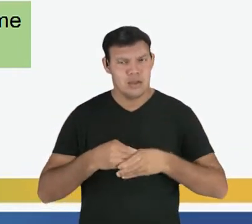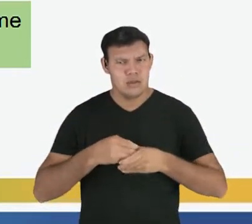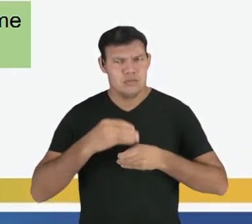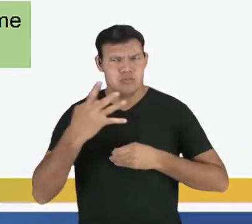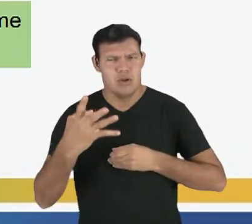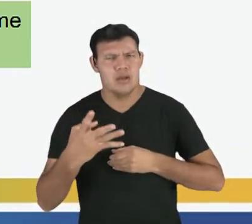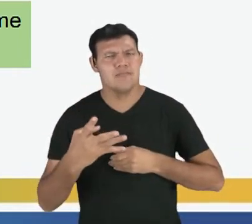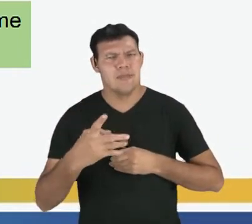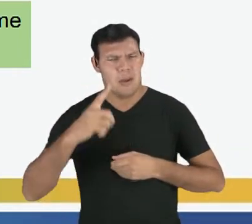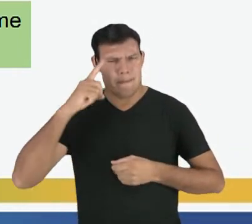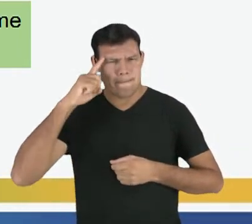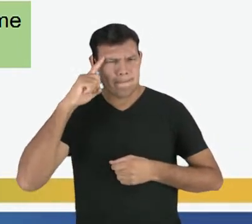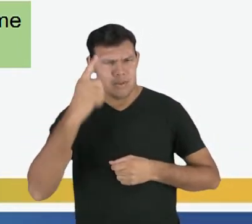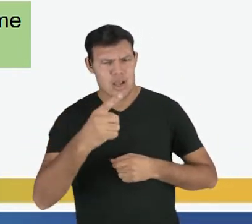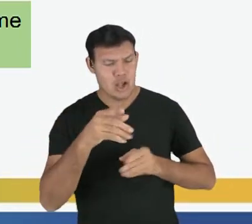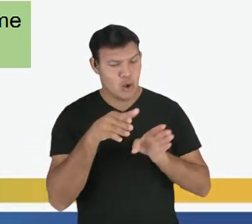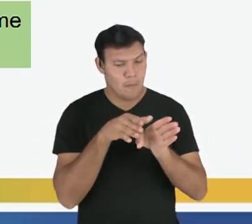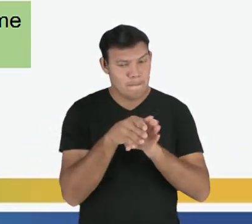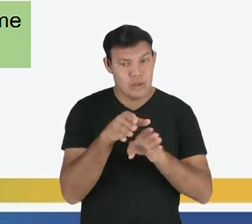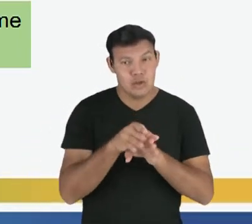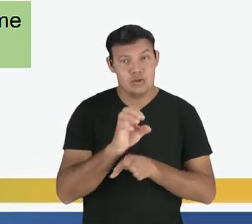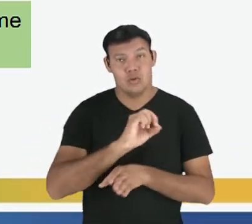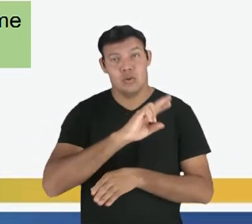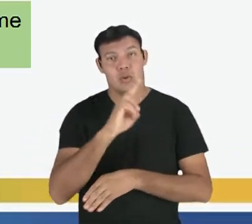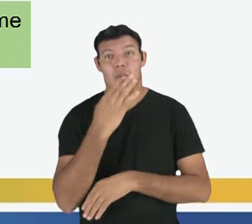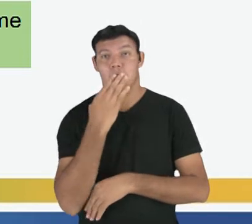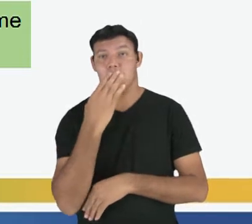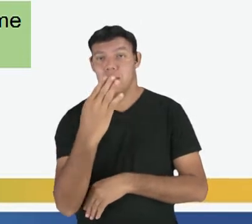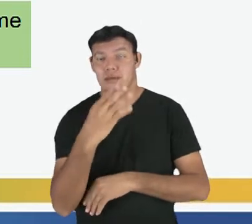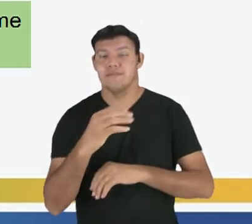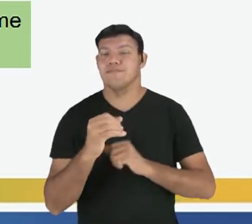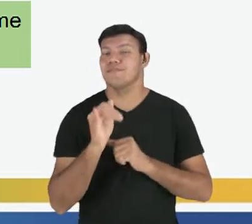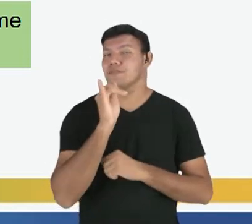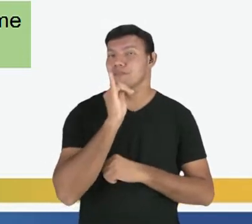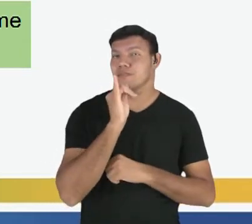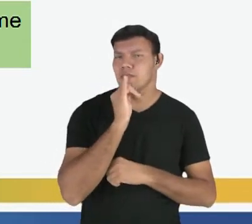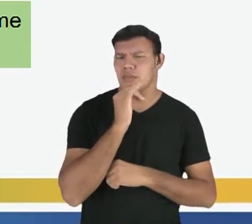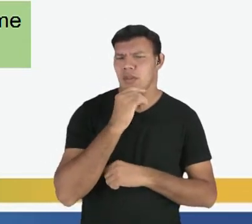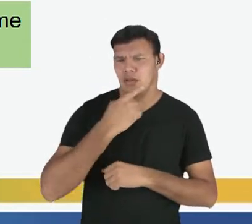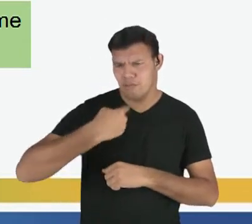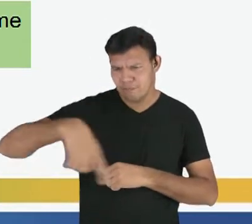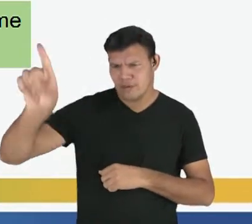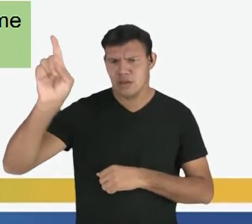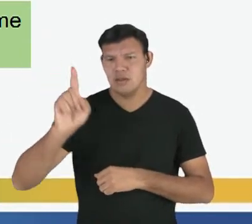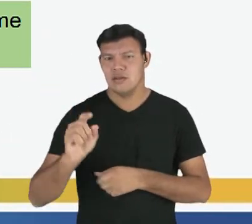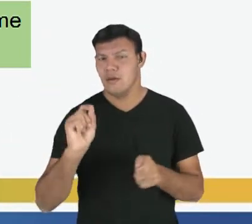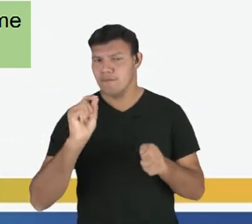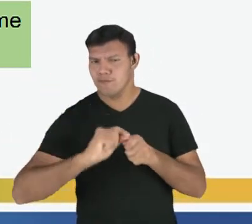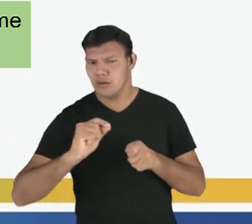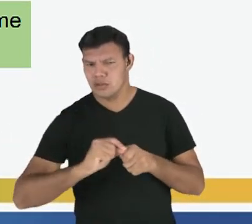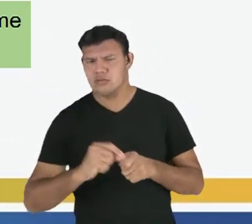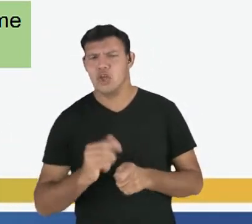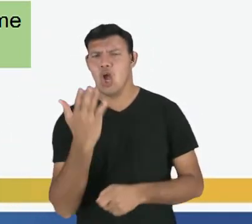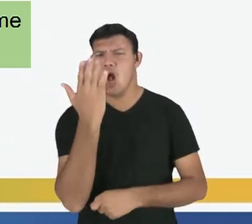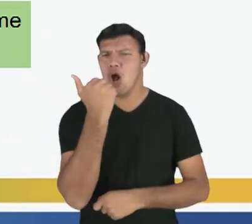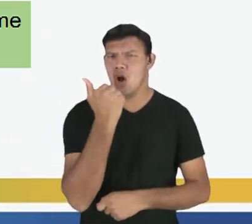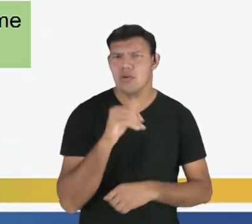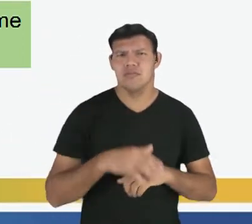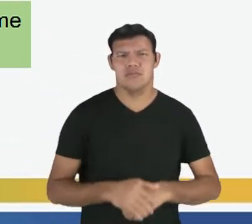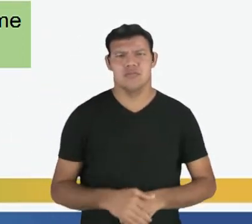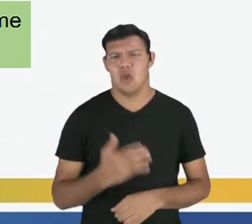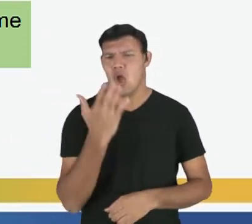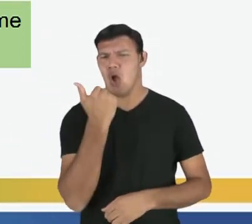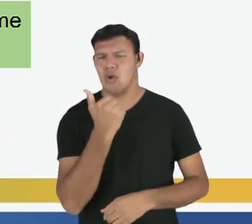exprime ordem, conselho ou pedido. Exemplo, vá, faça, coma, não